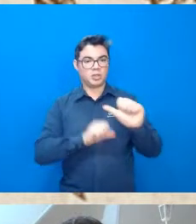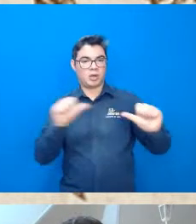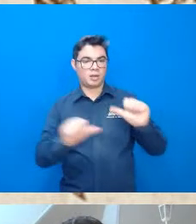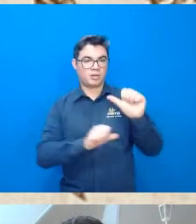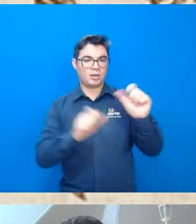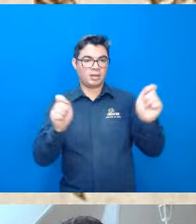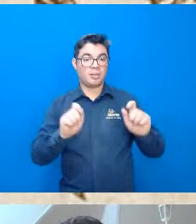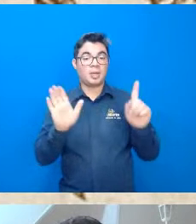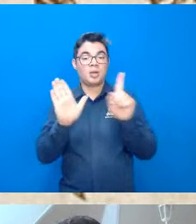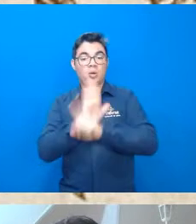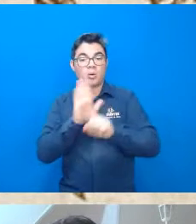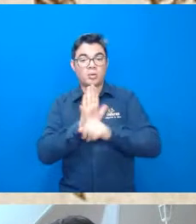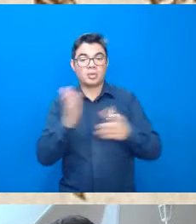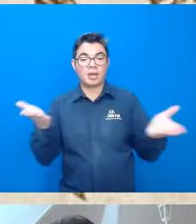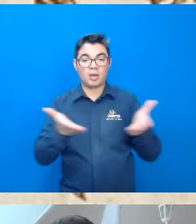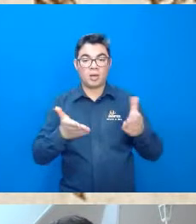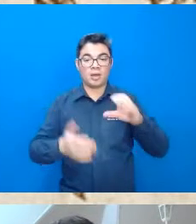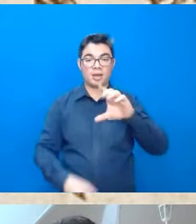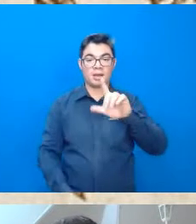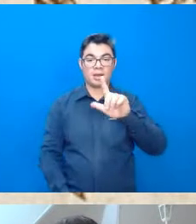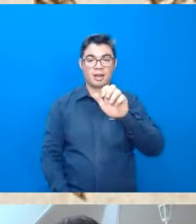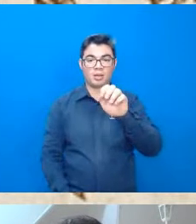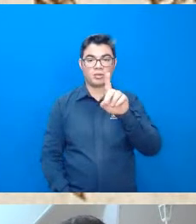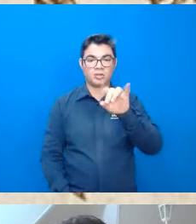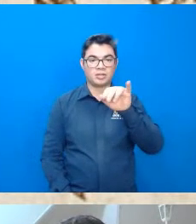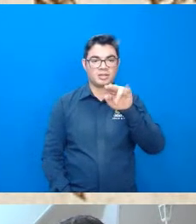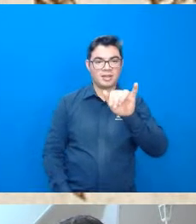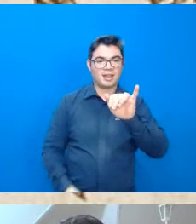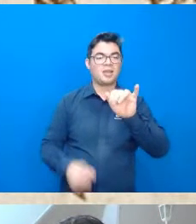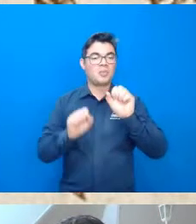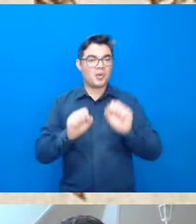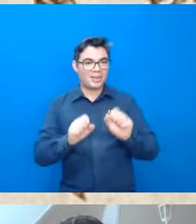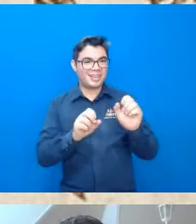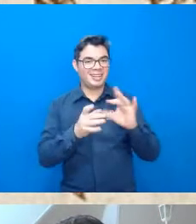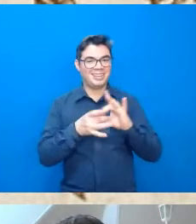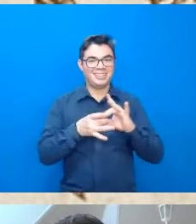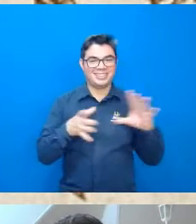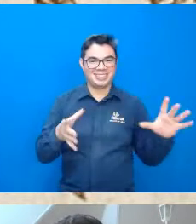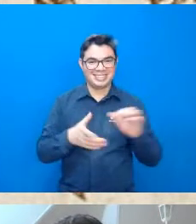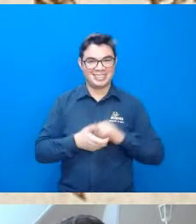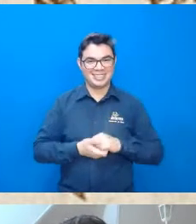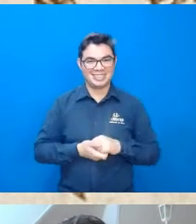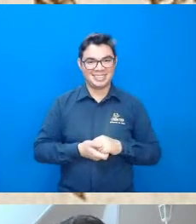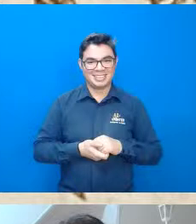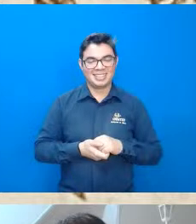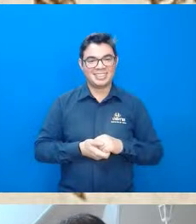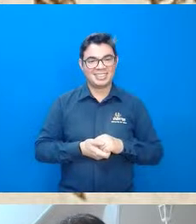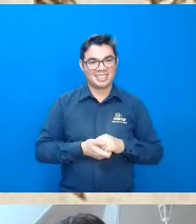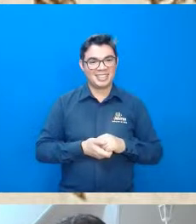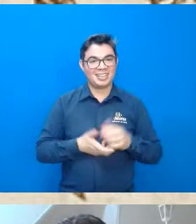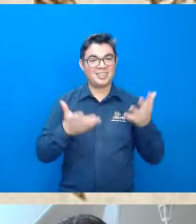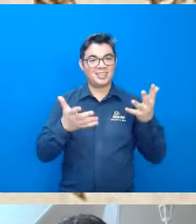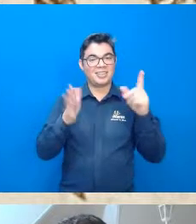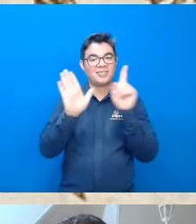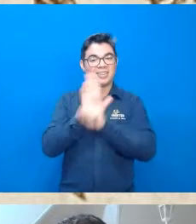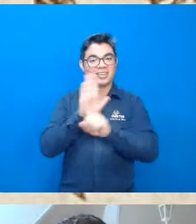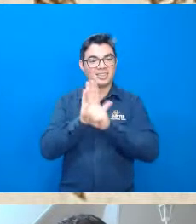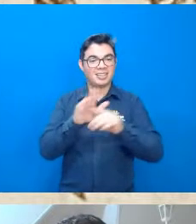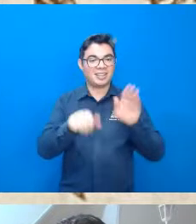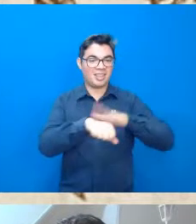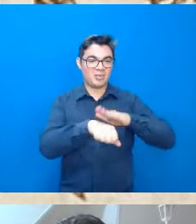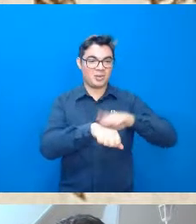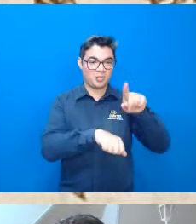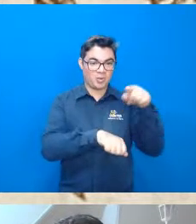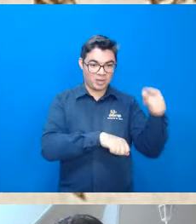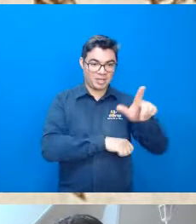Exatamente daí o Luiz toma água e o professor vamos lá Então, beleza tempo que eu fazer espero que dê tempo Tá legal